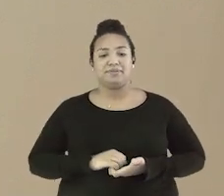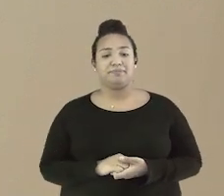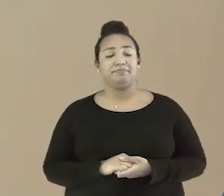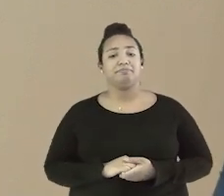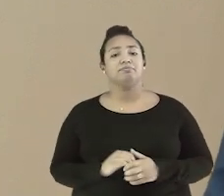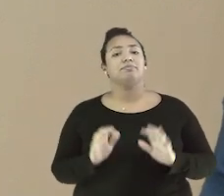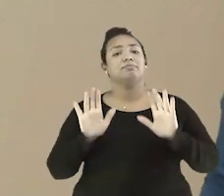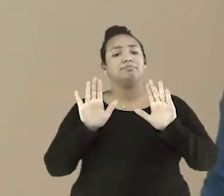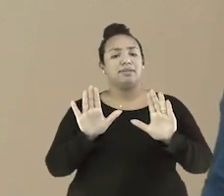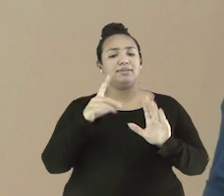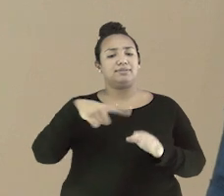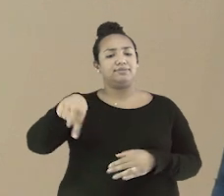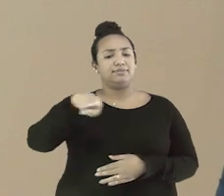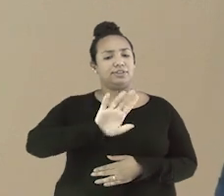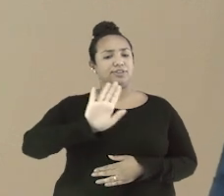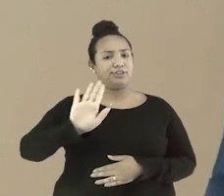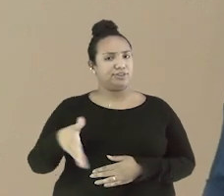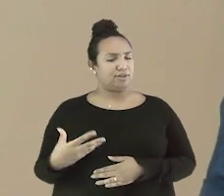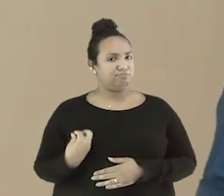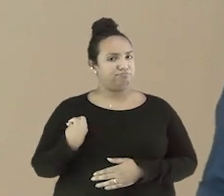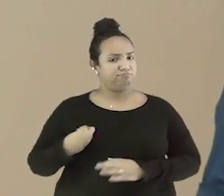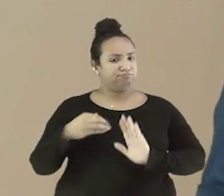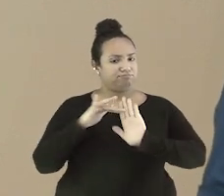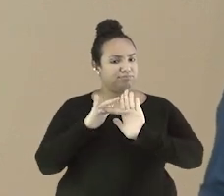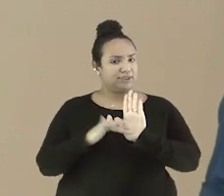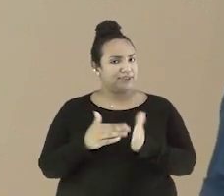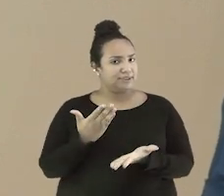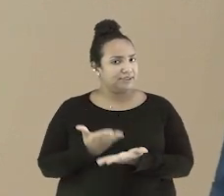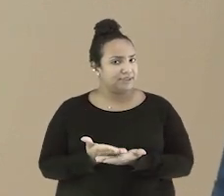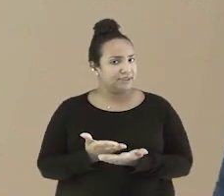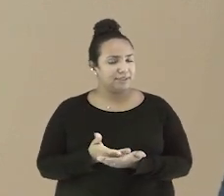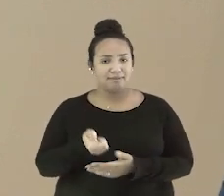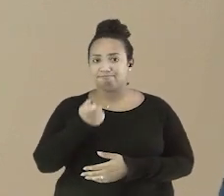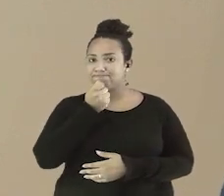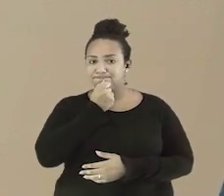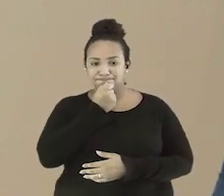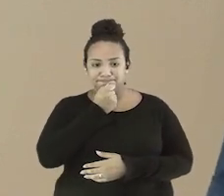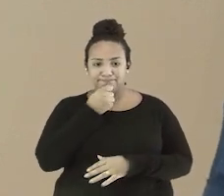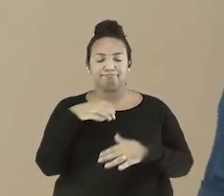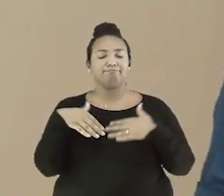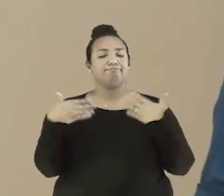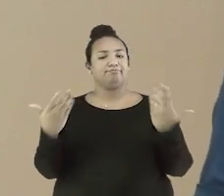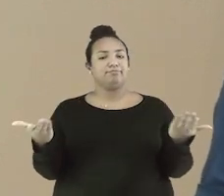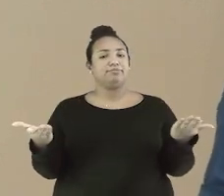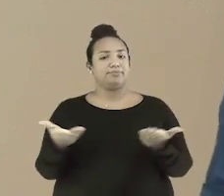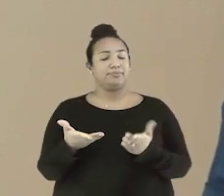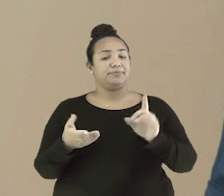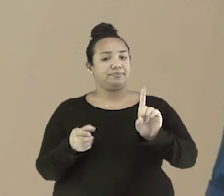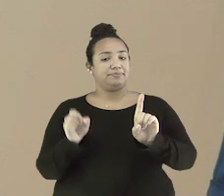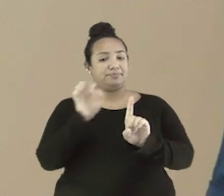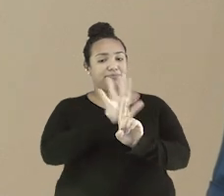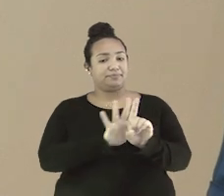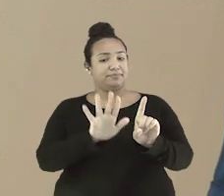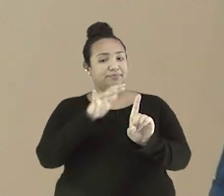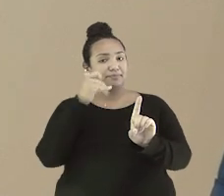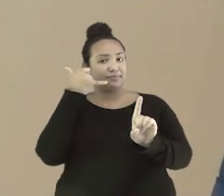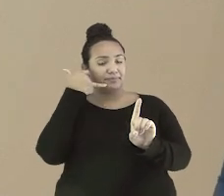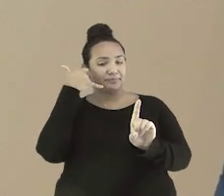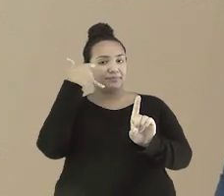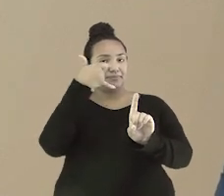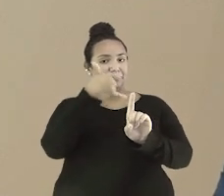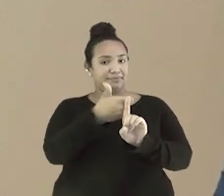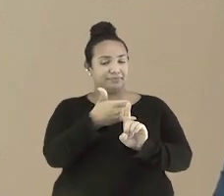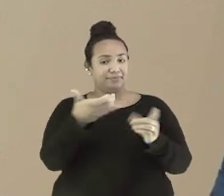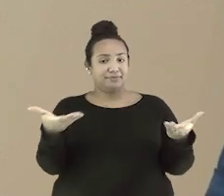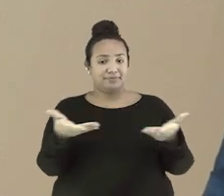Mas, já marcou a sua presença na aula de hoje? Se ainda não, aponte o seu celular para o QR Code que